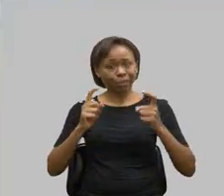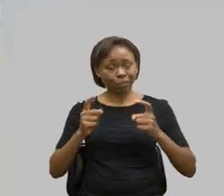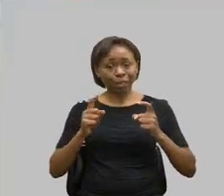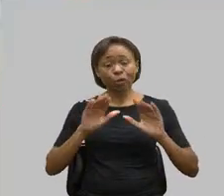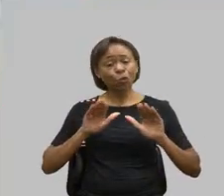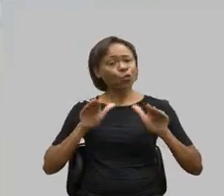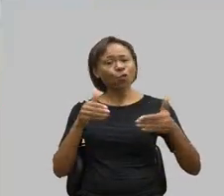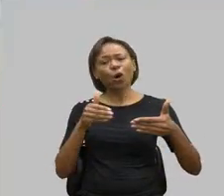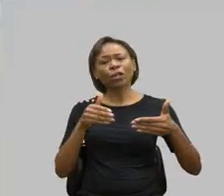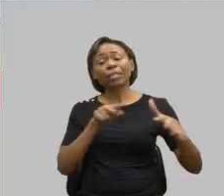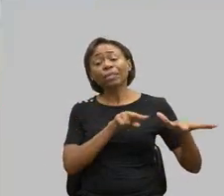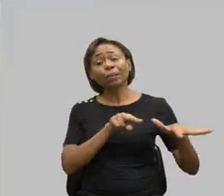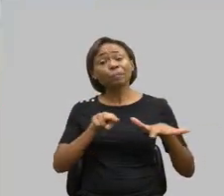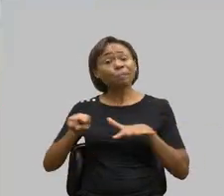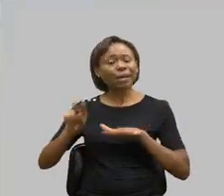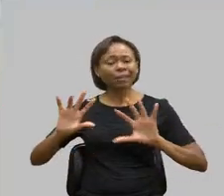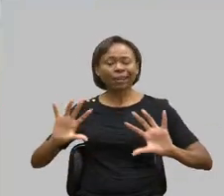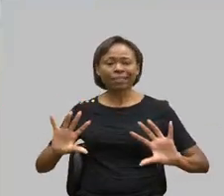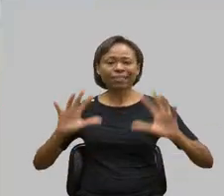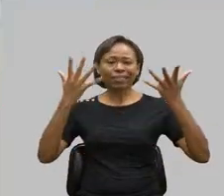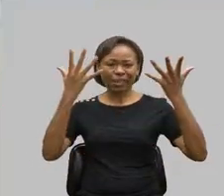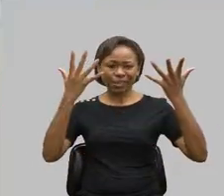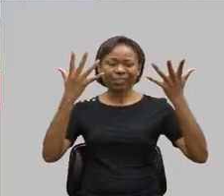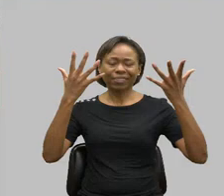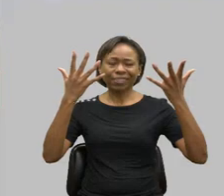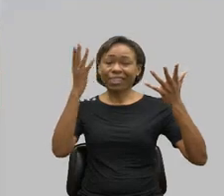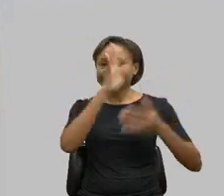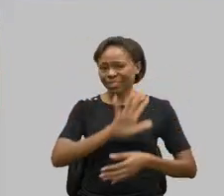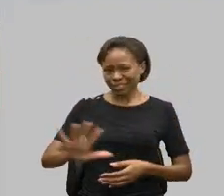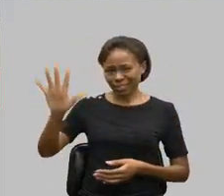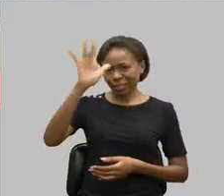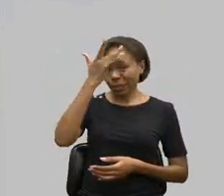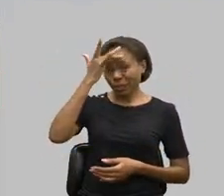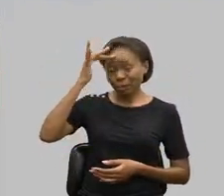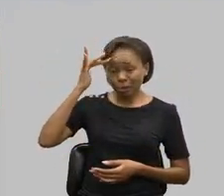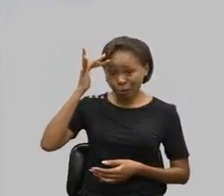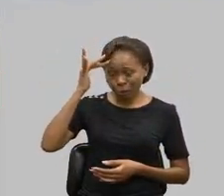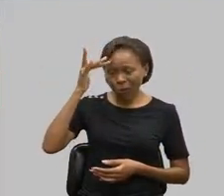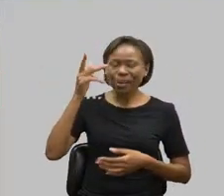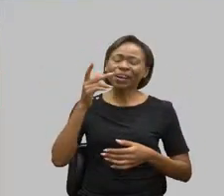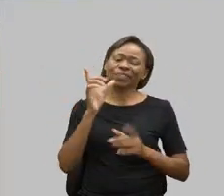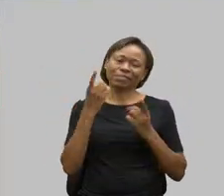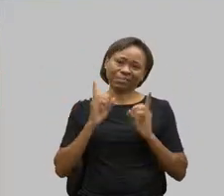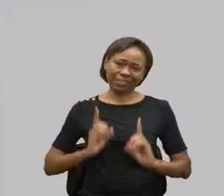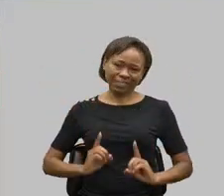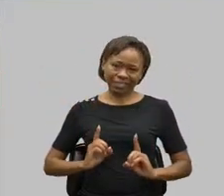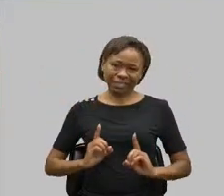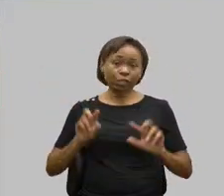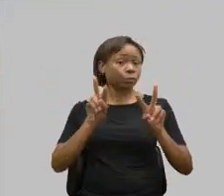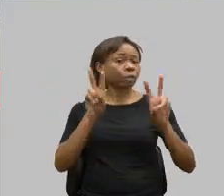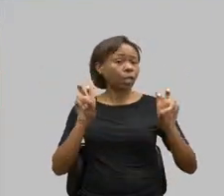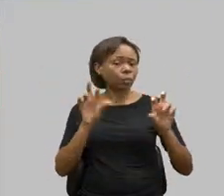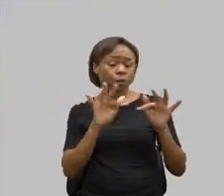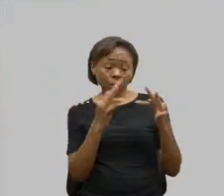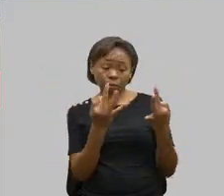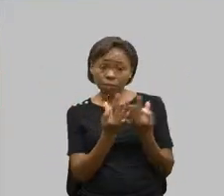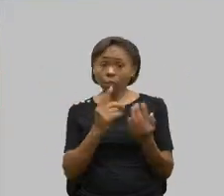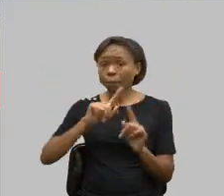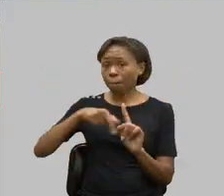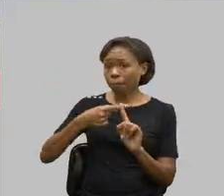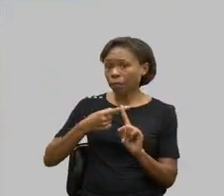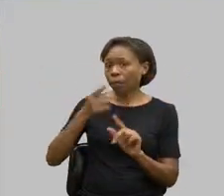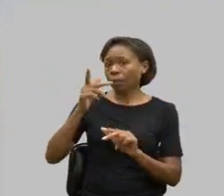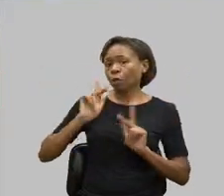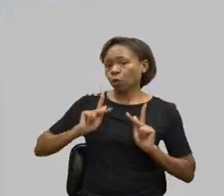Semana Nacional da Pessoa com Deficiência. Nosso tema hoje, família e pessoa com deficiência,